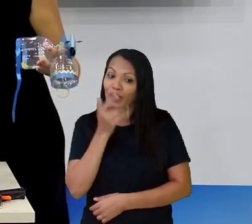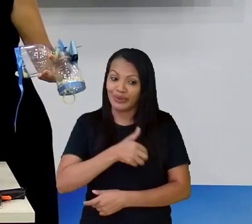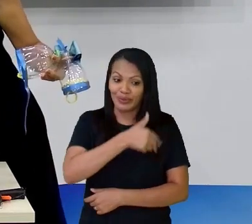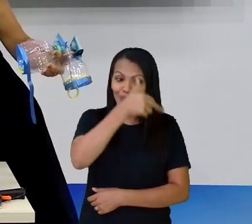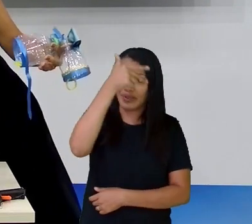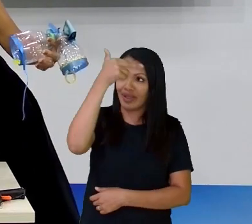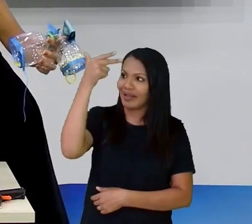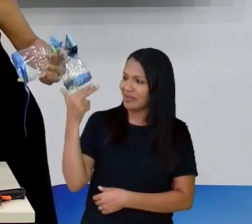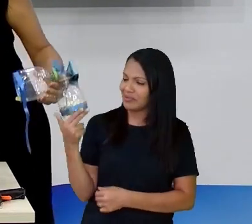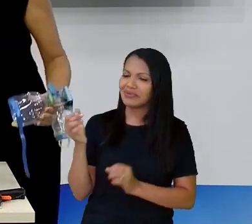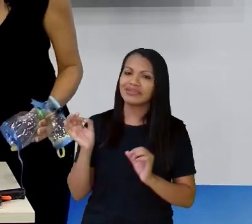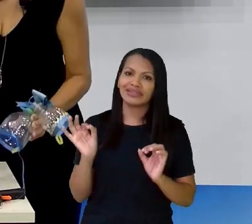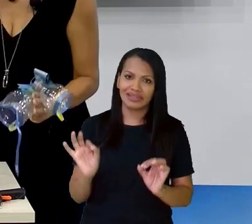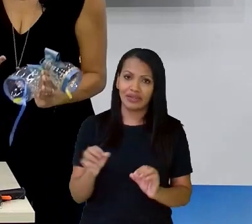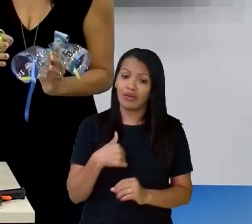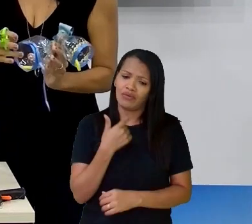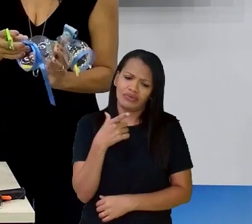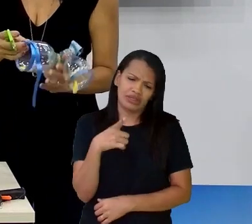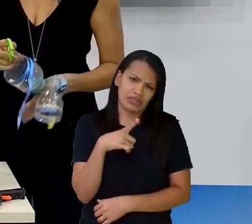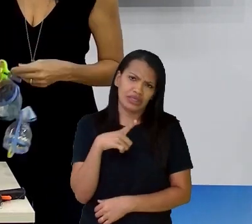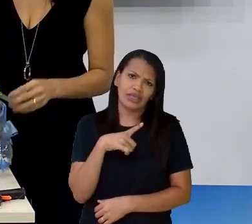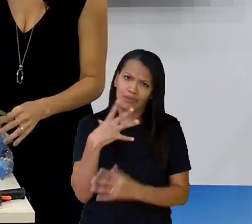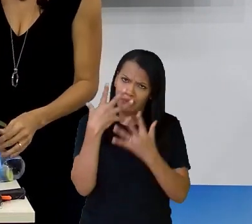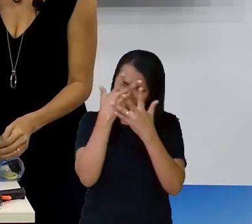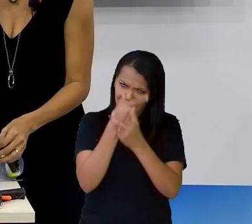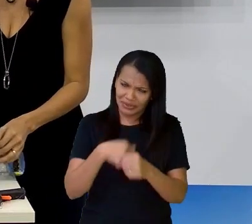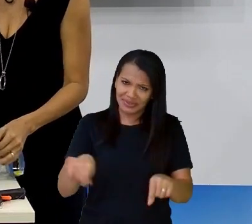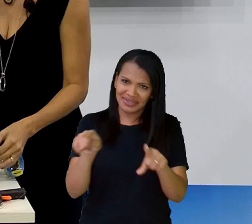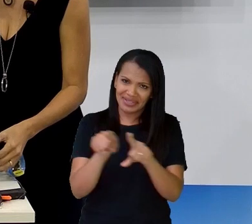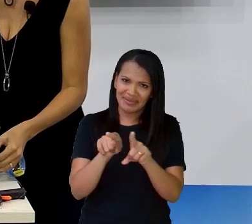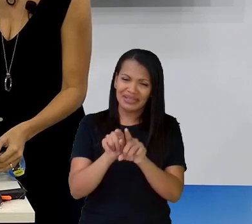Mas essas são as cores Que eu tinha E vai ficar bem bonito Também